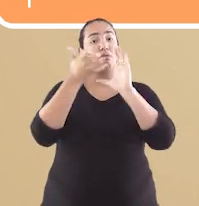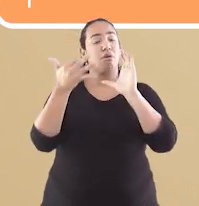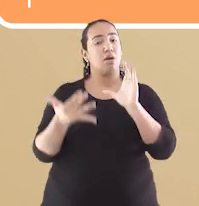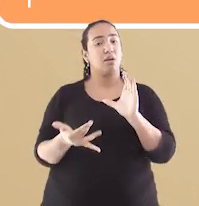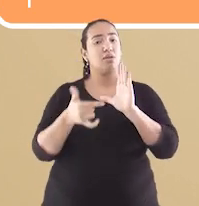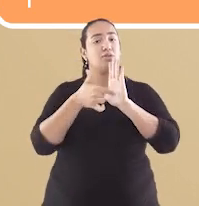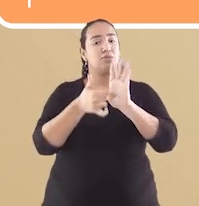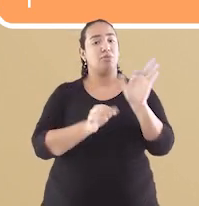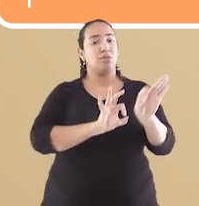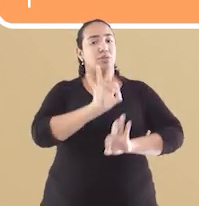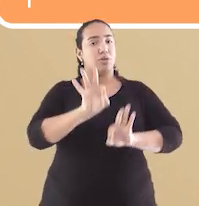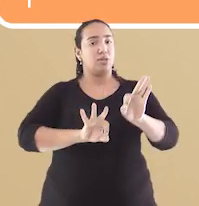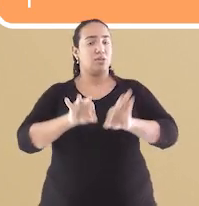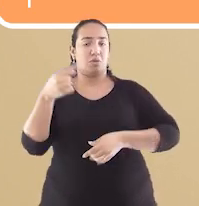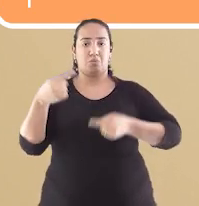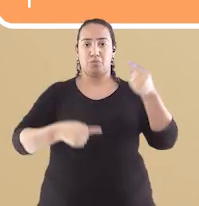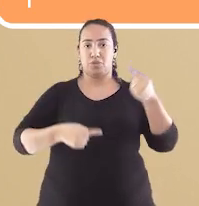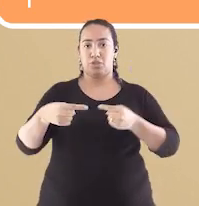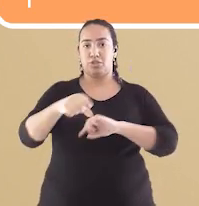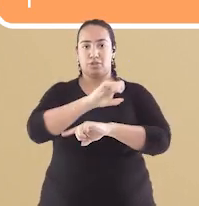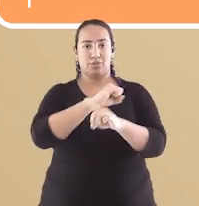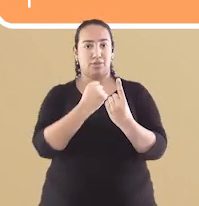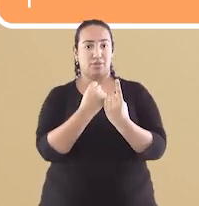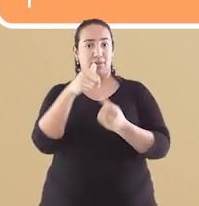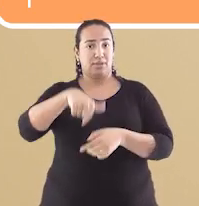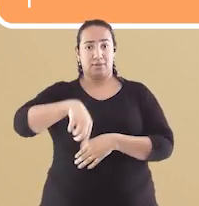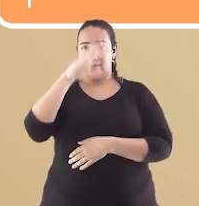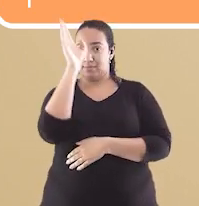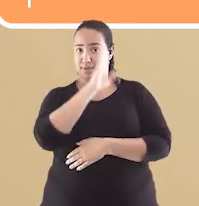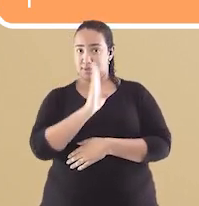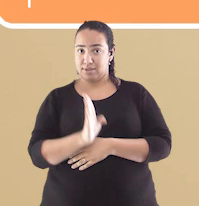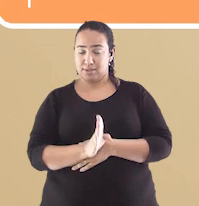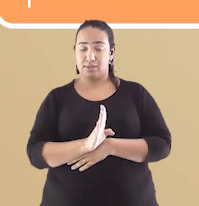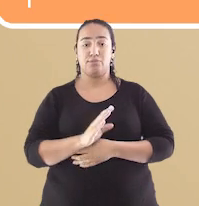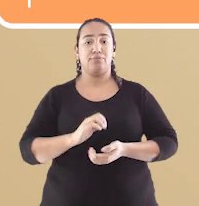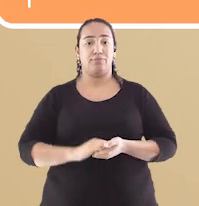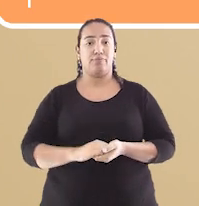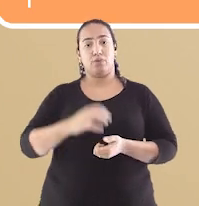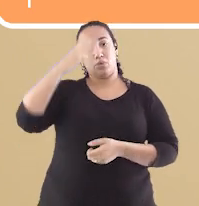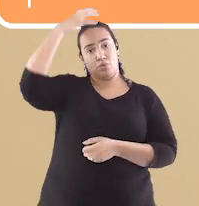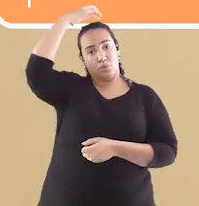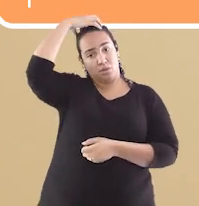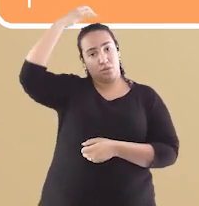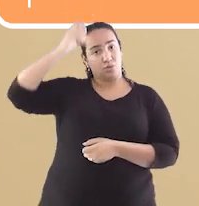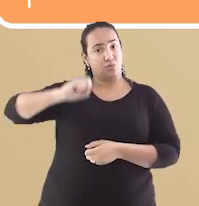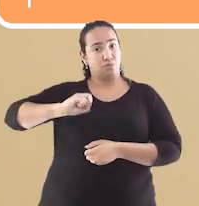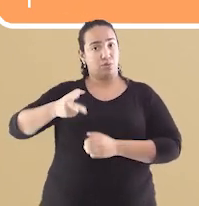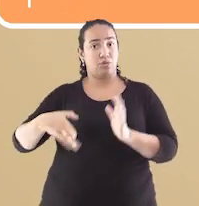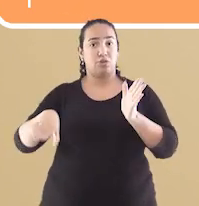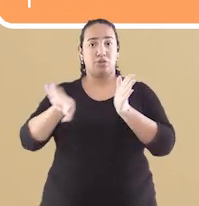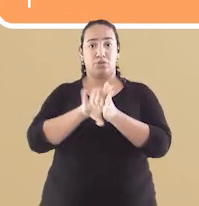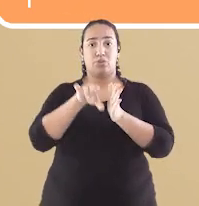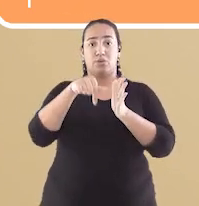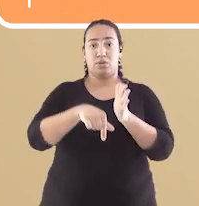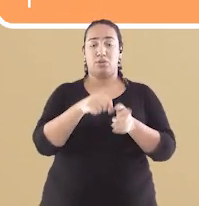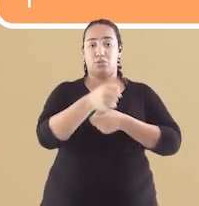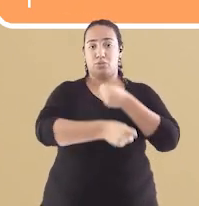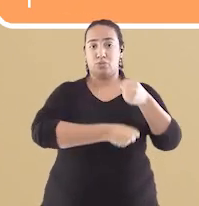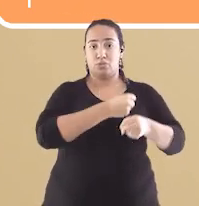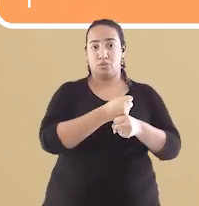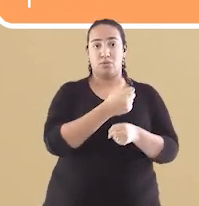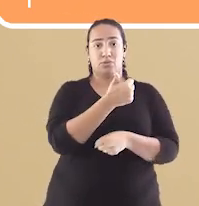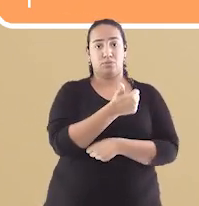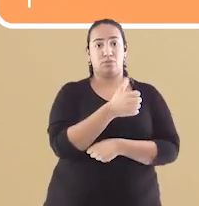a organização política e social no Brasil, desde a chegada da corte portuguesa em 1808 até